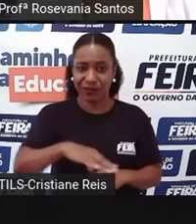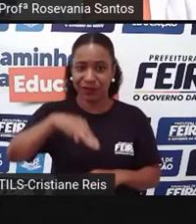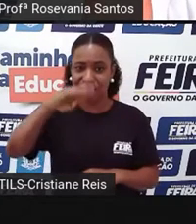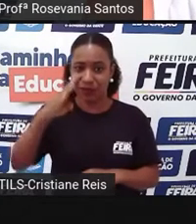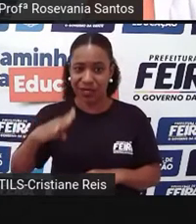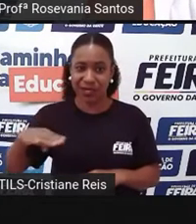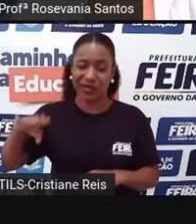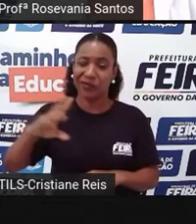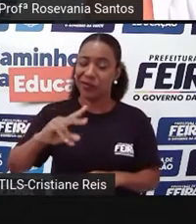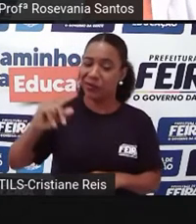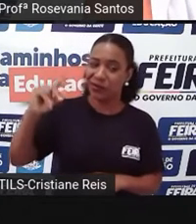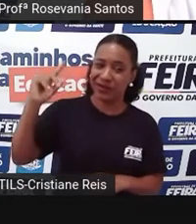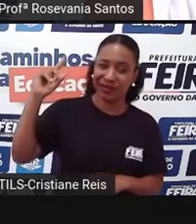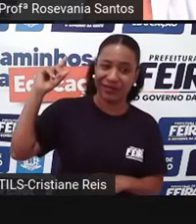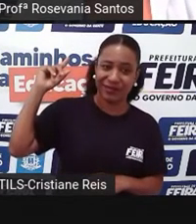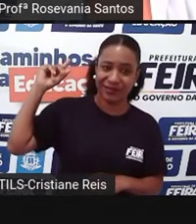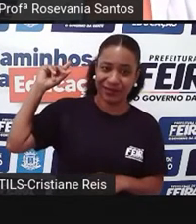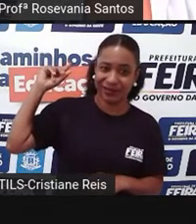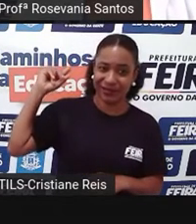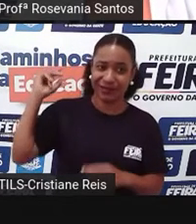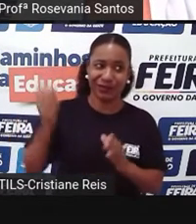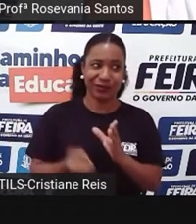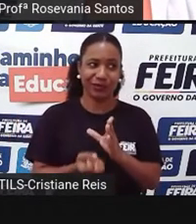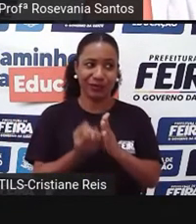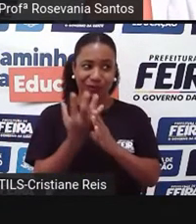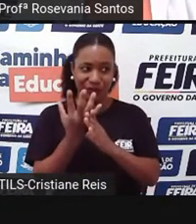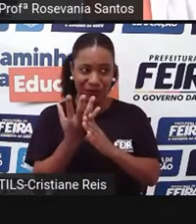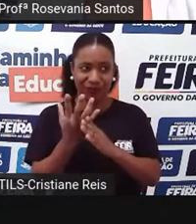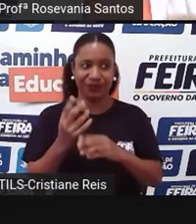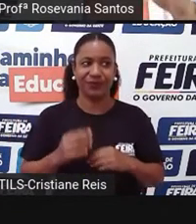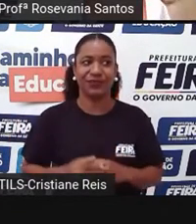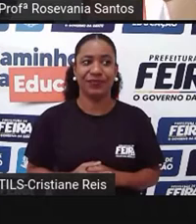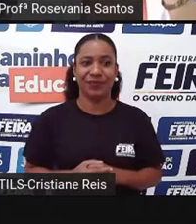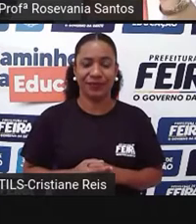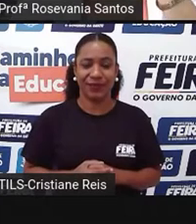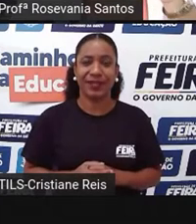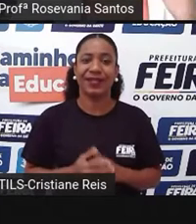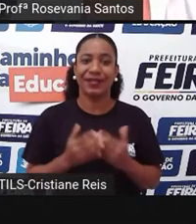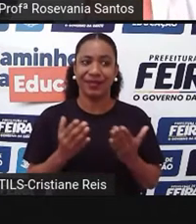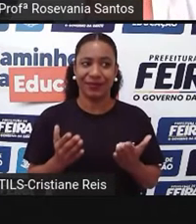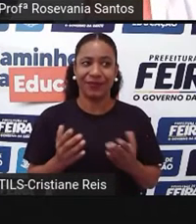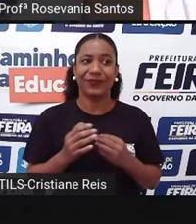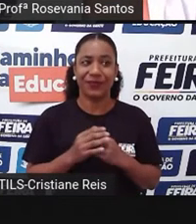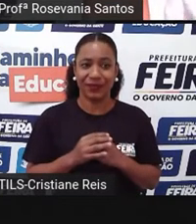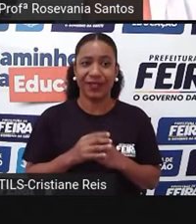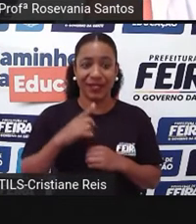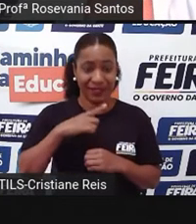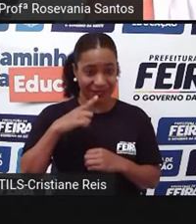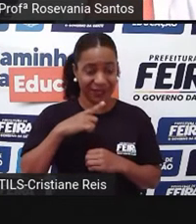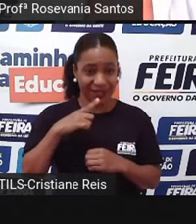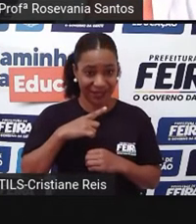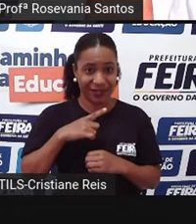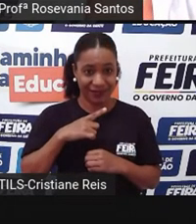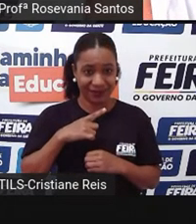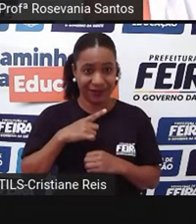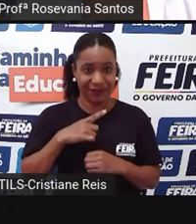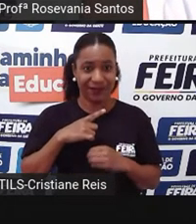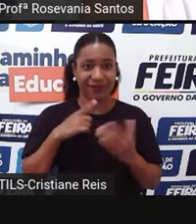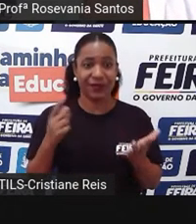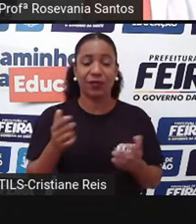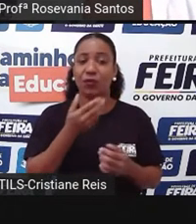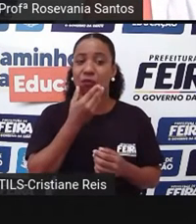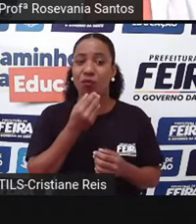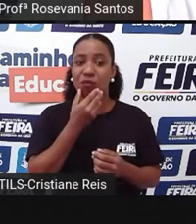antigo, porque já está sendo desgastado, né. Então, vamos lá. A classificação de Arolda Zevedo.